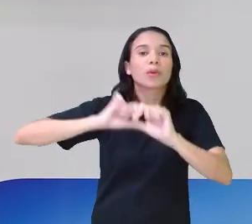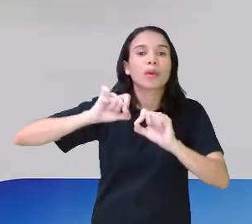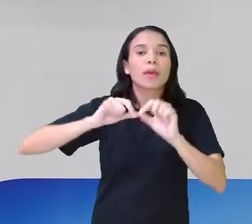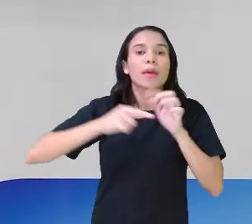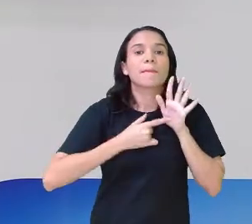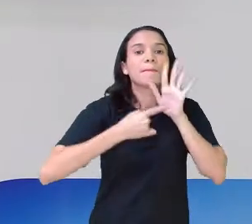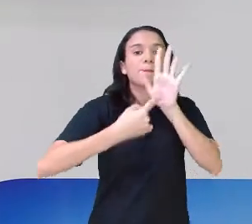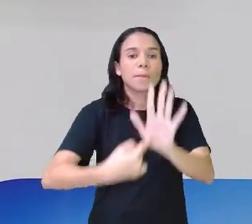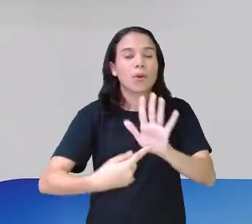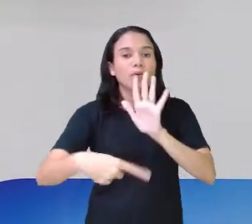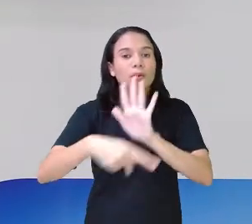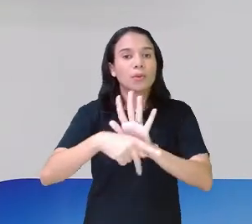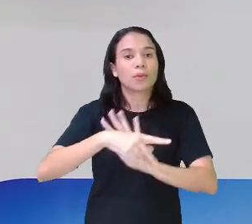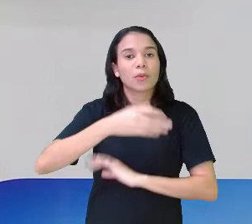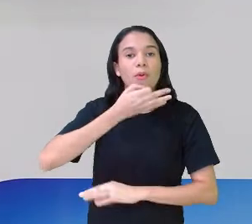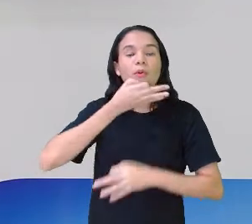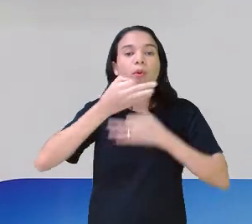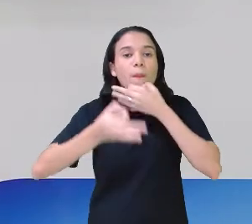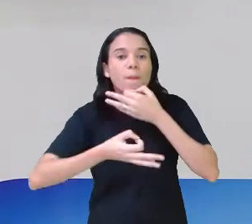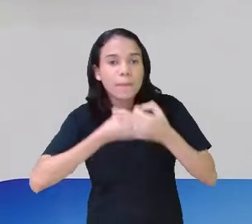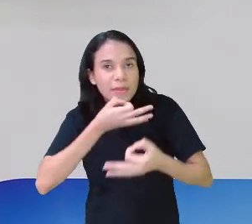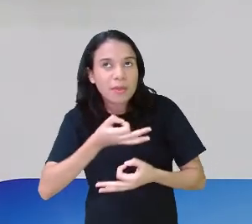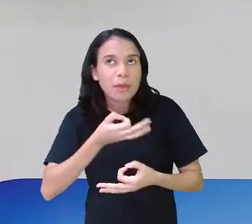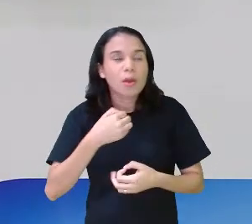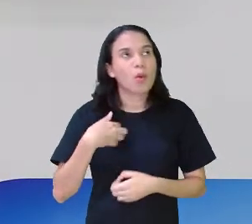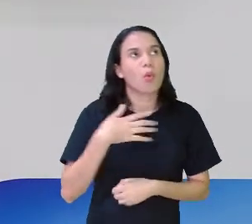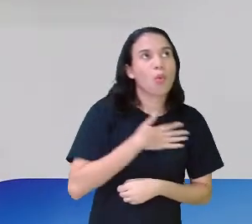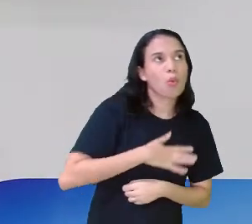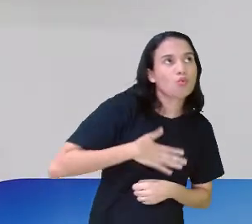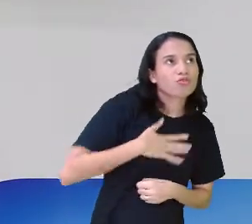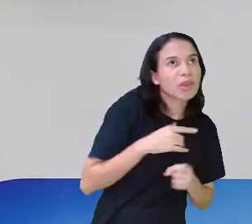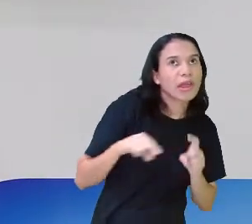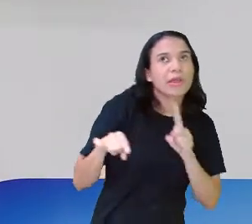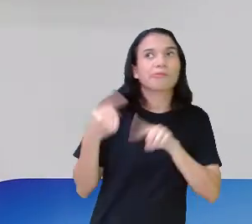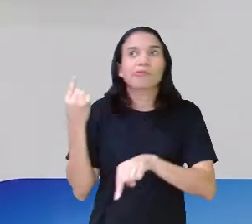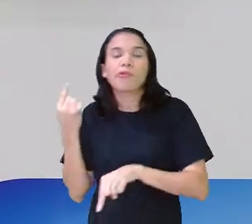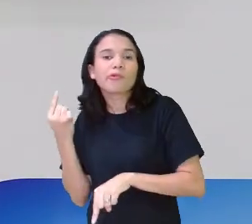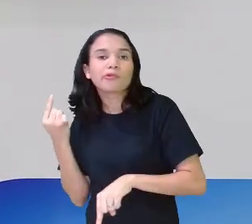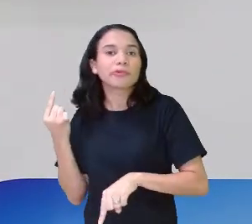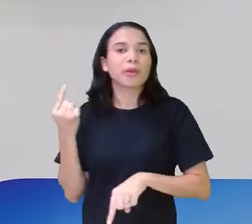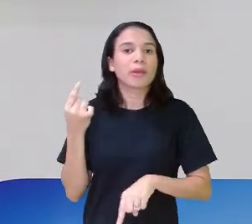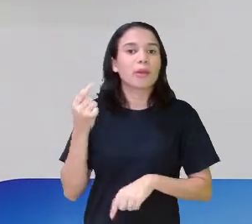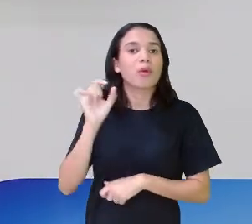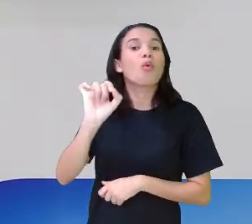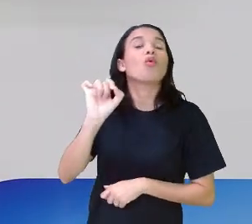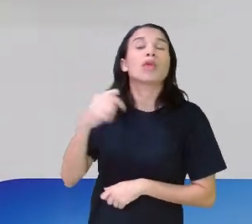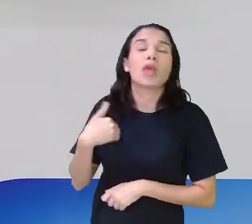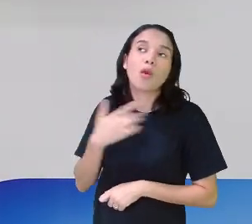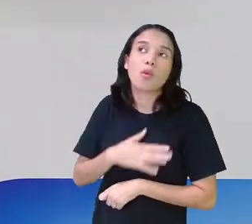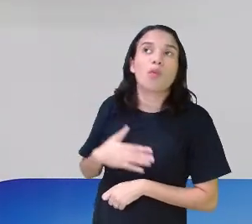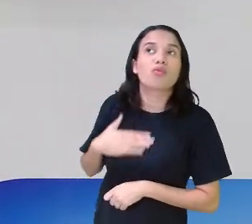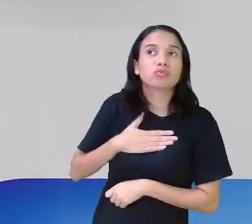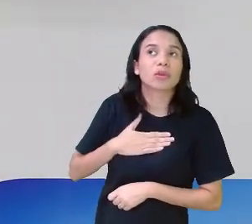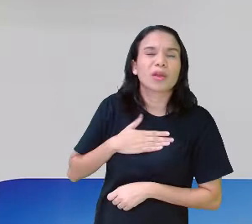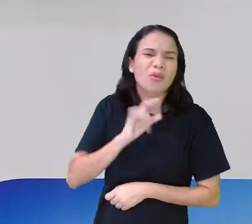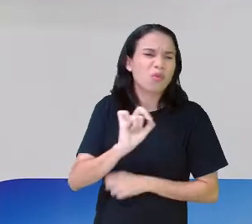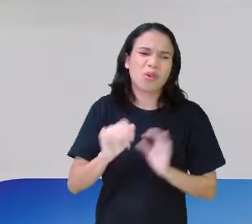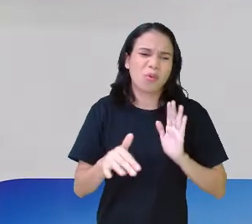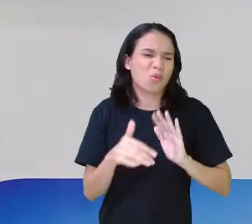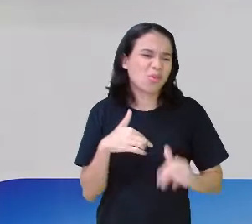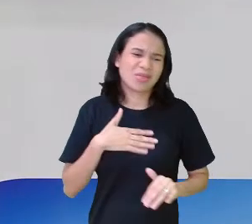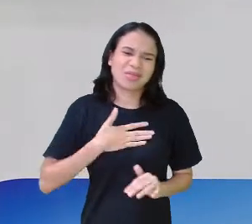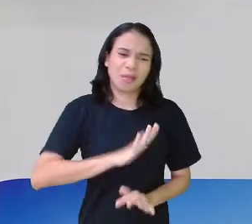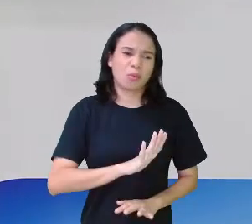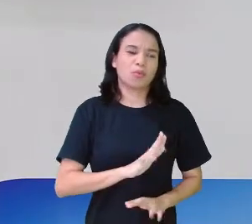traz a sua opinião. Se ele gostou, se ele não gostou. O que ele gostou, o que não agradou tanto